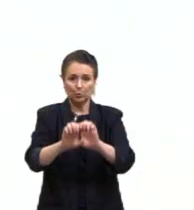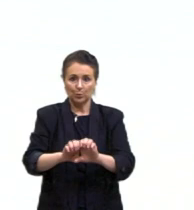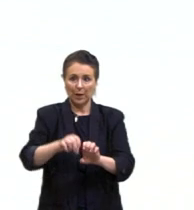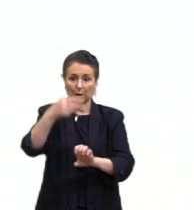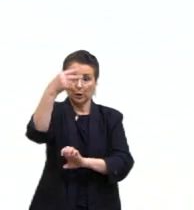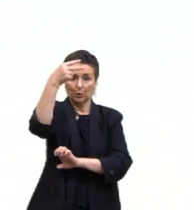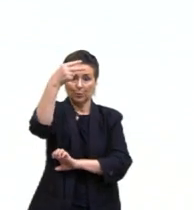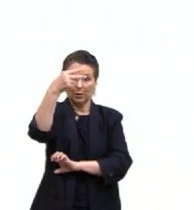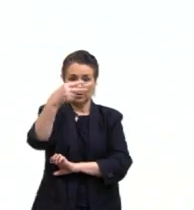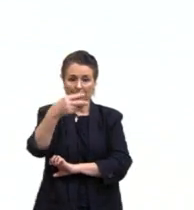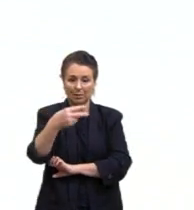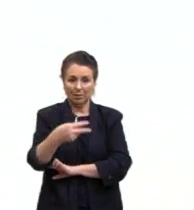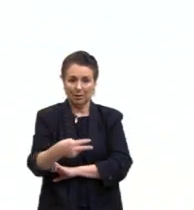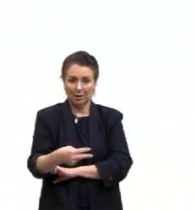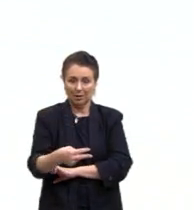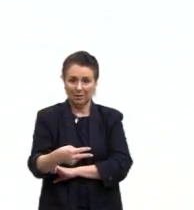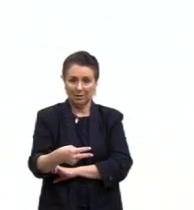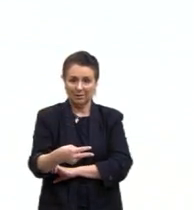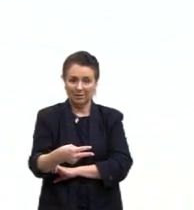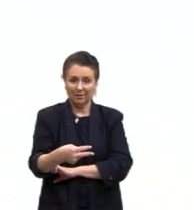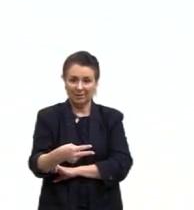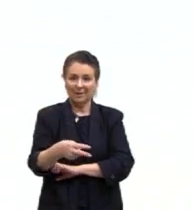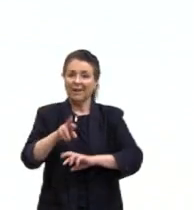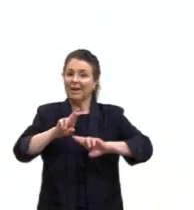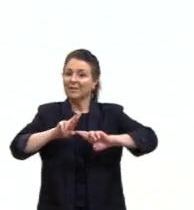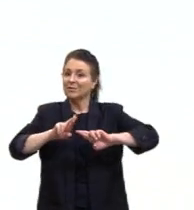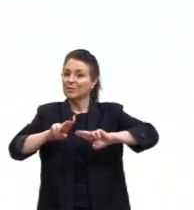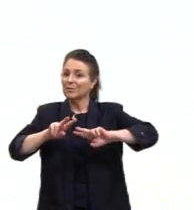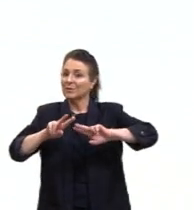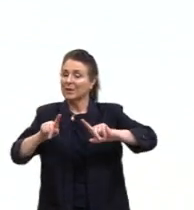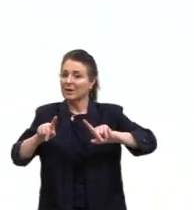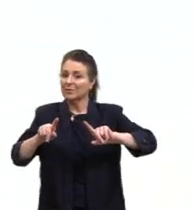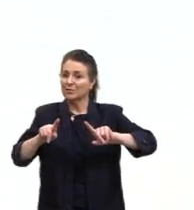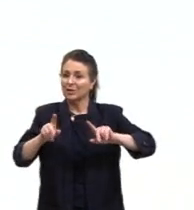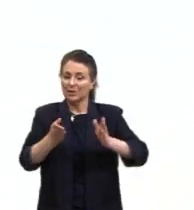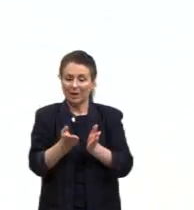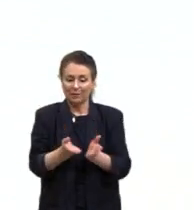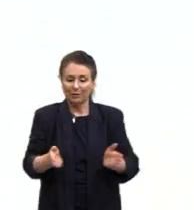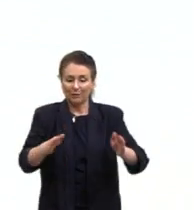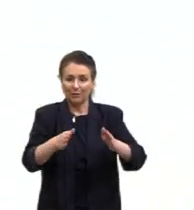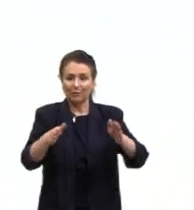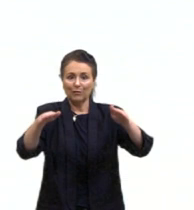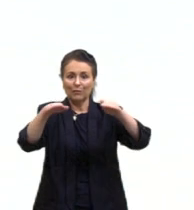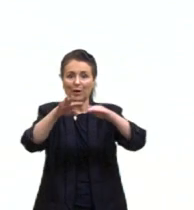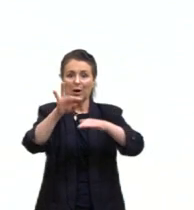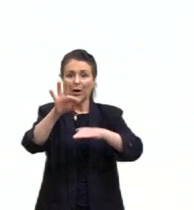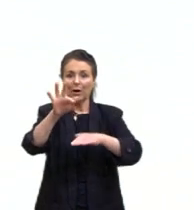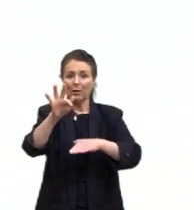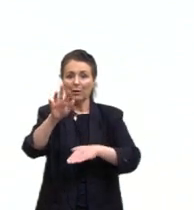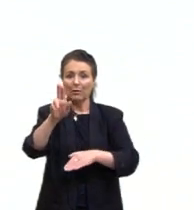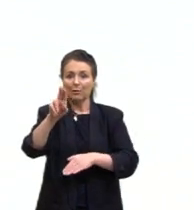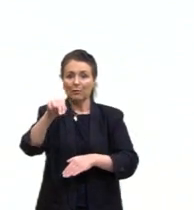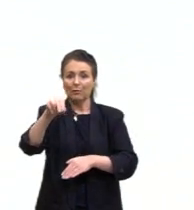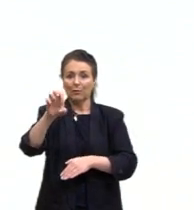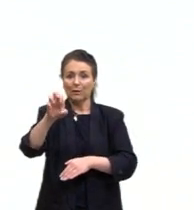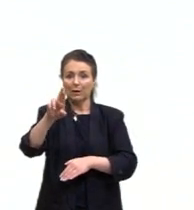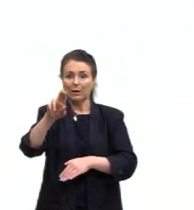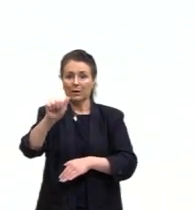a obra estrutura vertical dupla se distingue de uma funerária porque ela não tem, ela